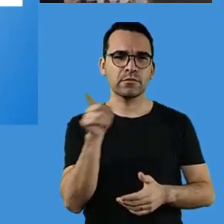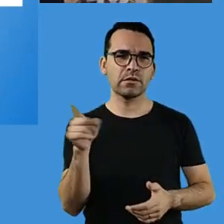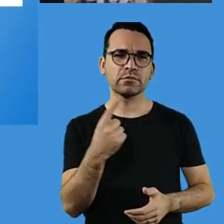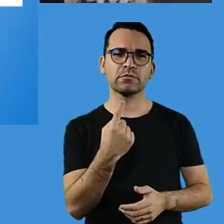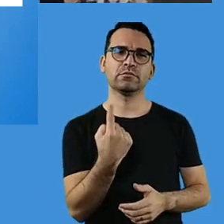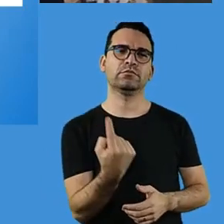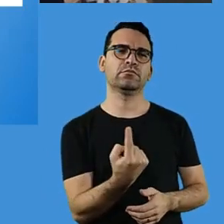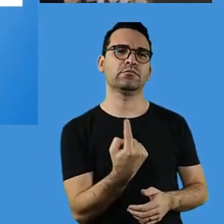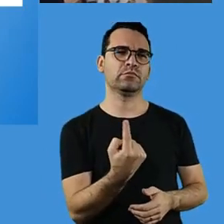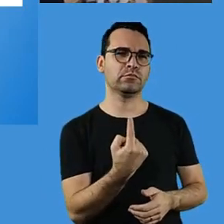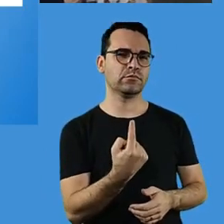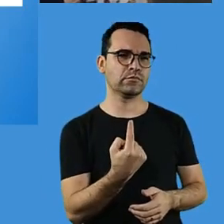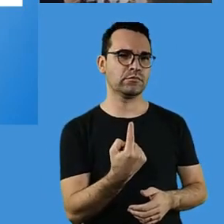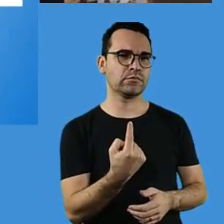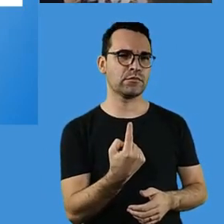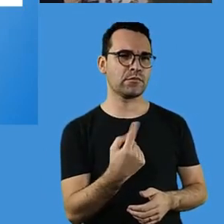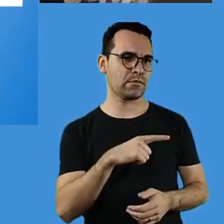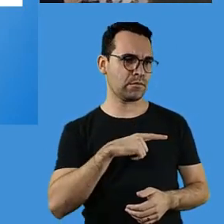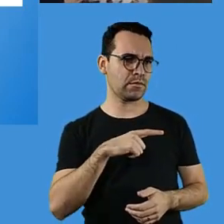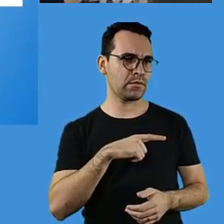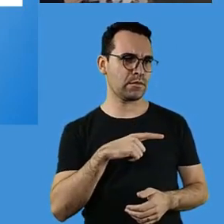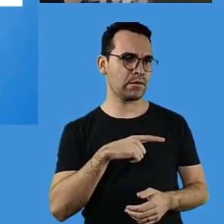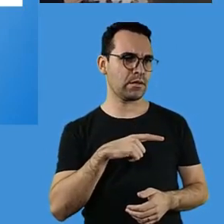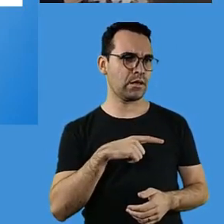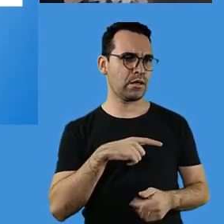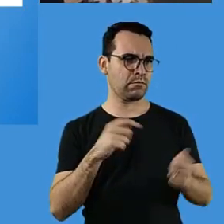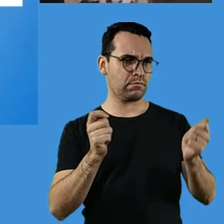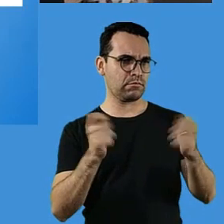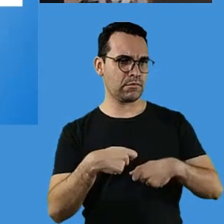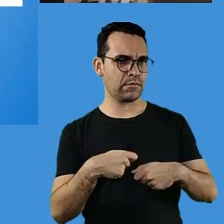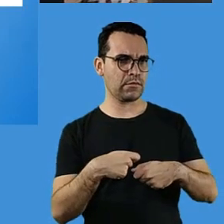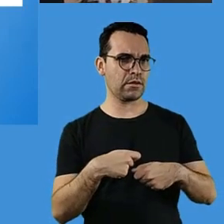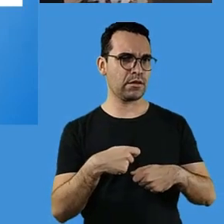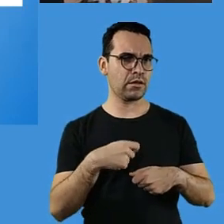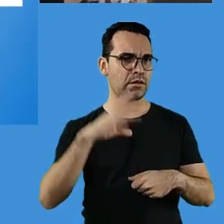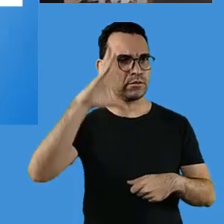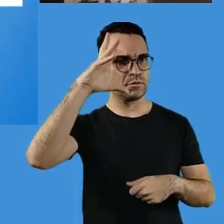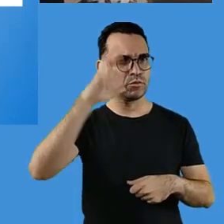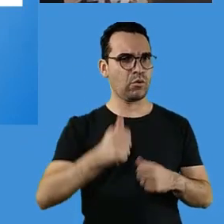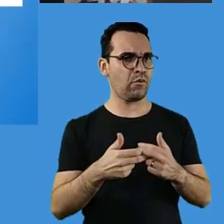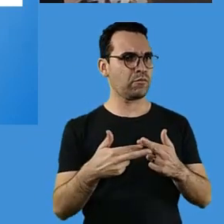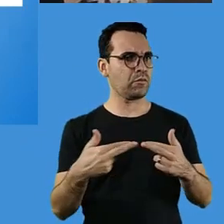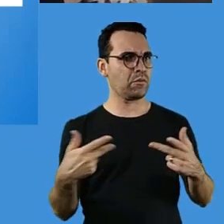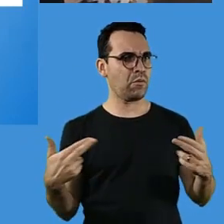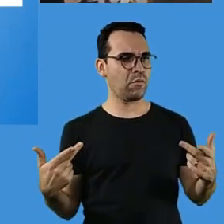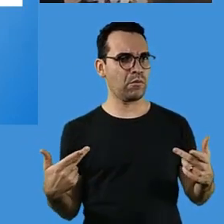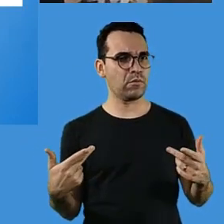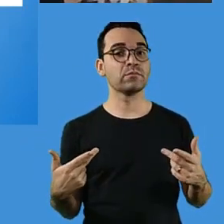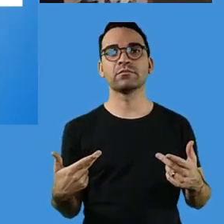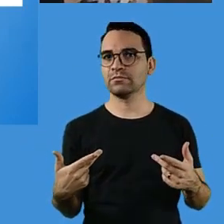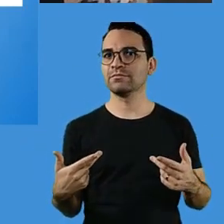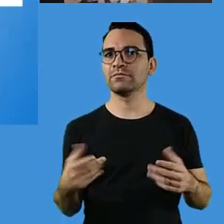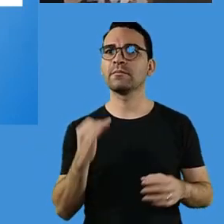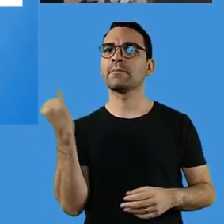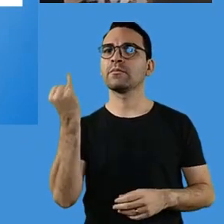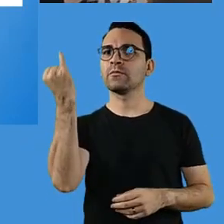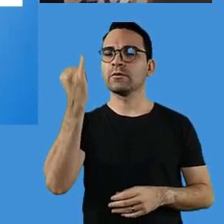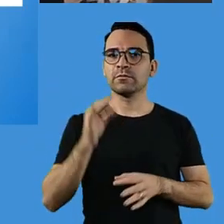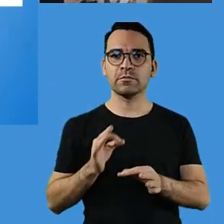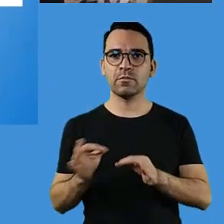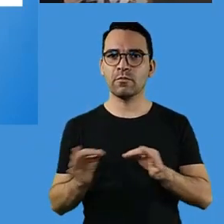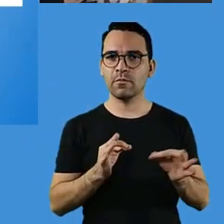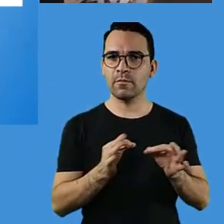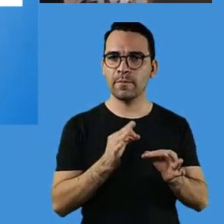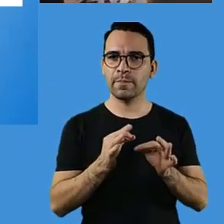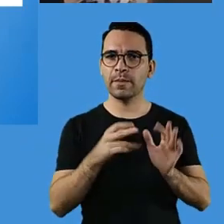fazer sem auxílio, tá? Porque a avaliação diagnóstica vai me dar um parâmetro para traçar